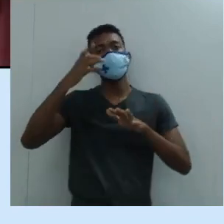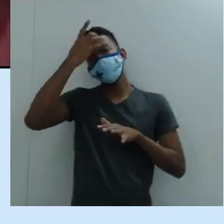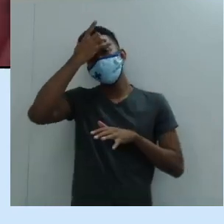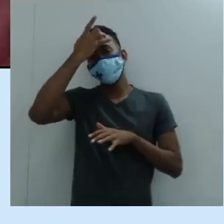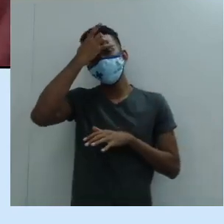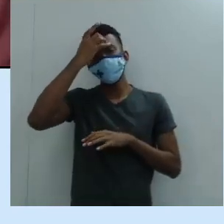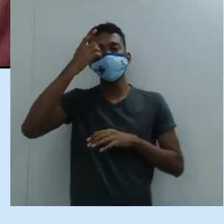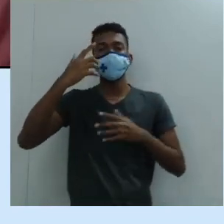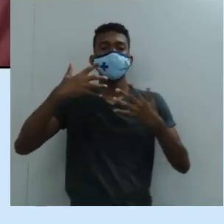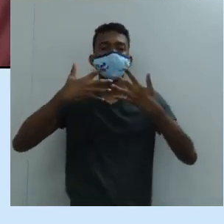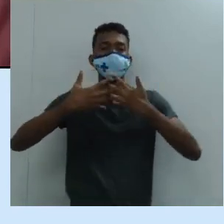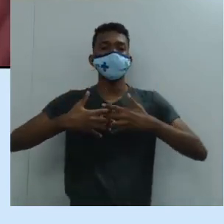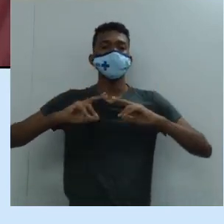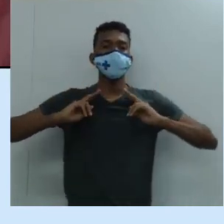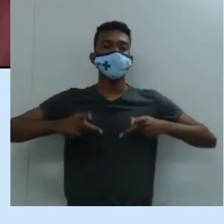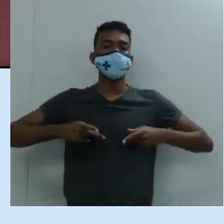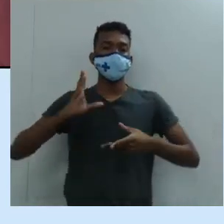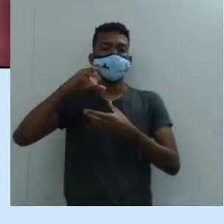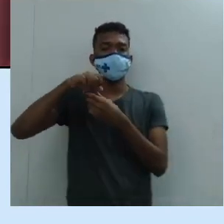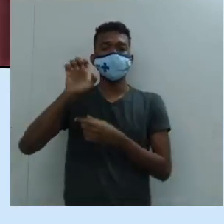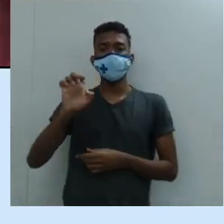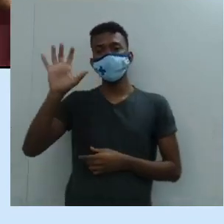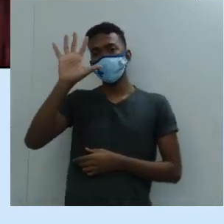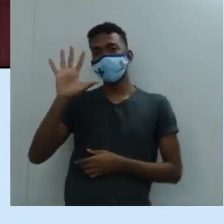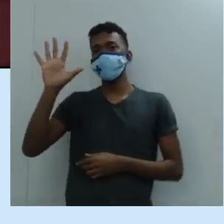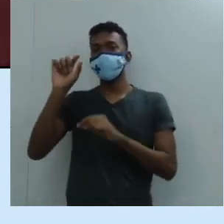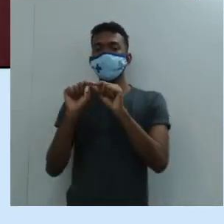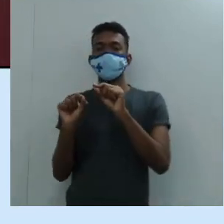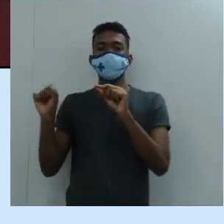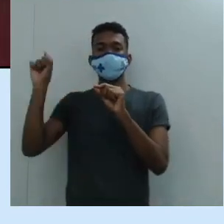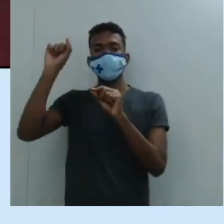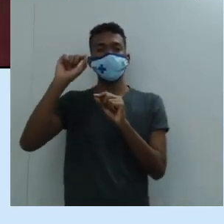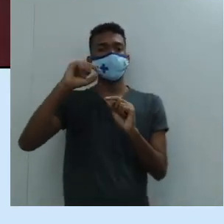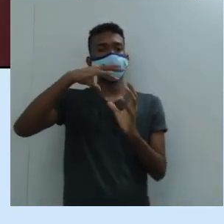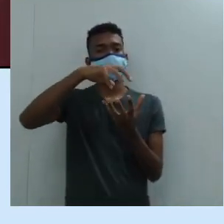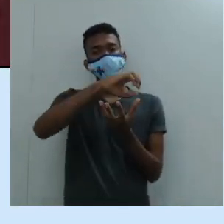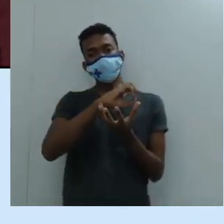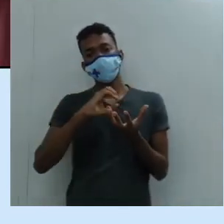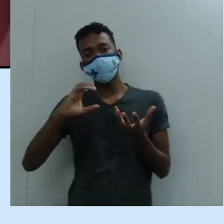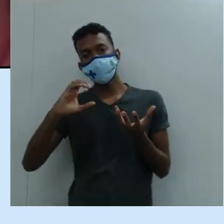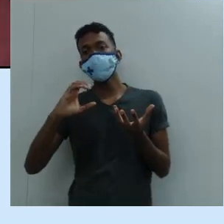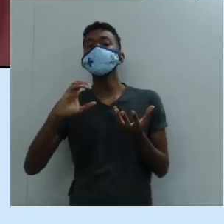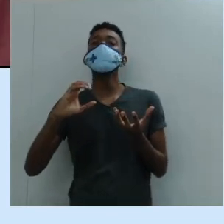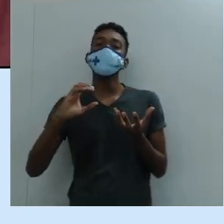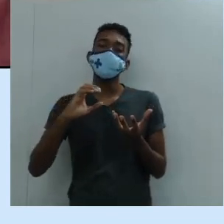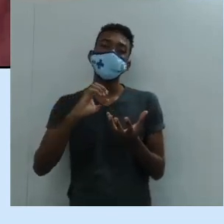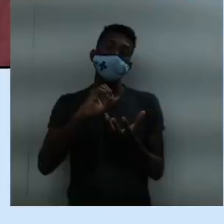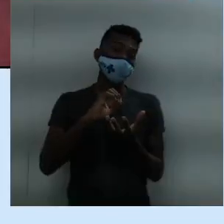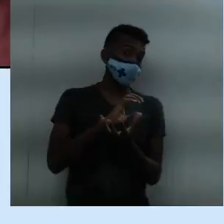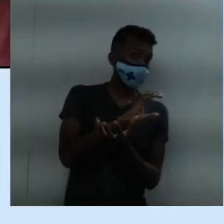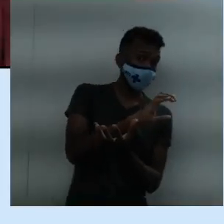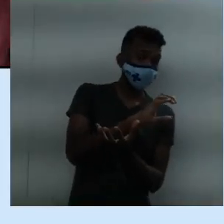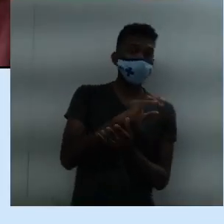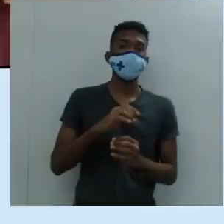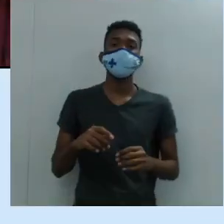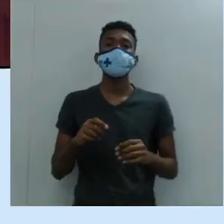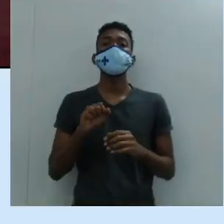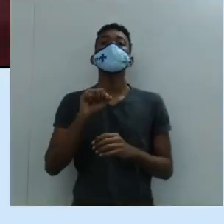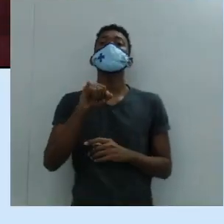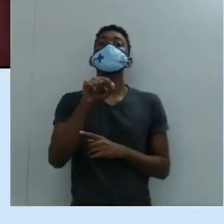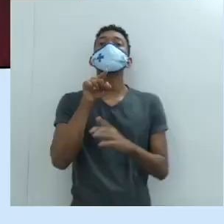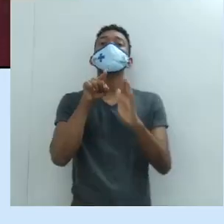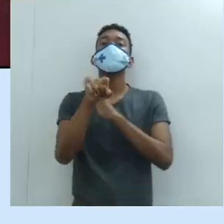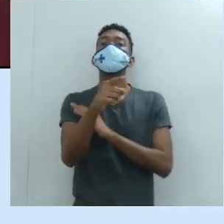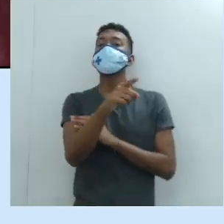humanista pela Europa Ocidental. Então na realidade, quando perguntarem a vocês